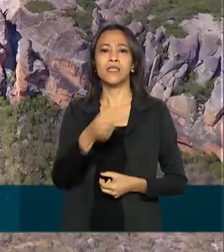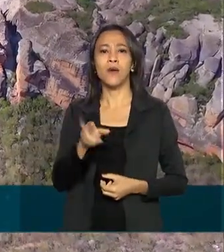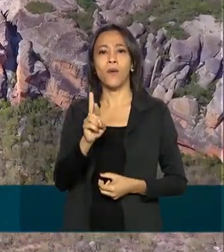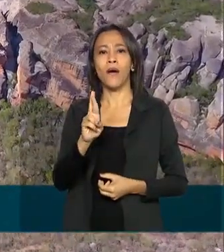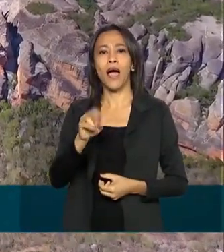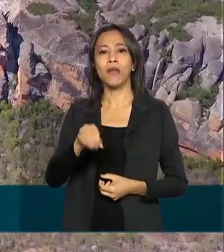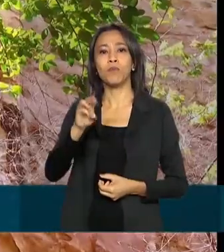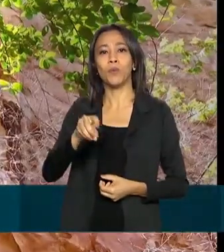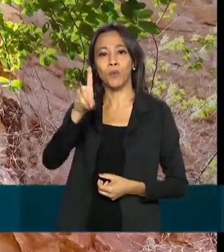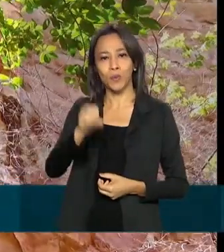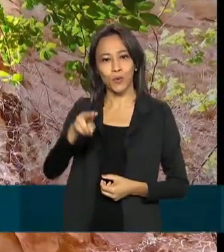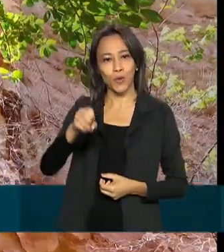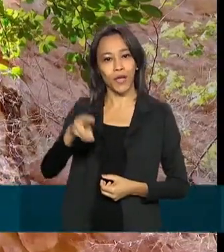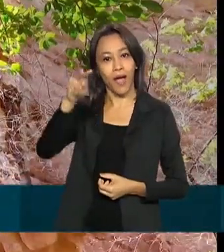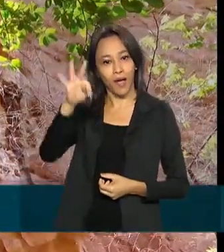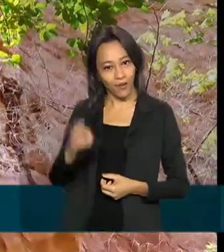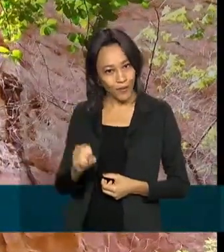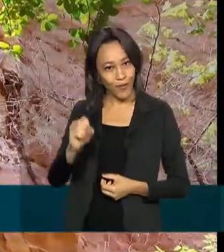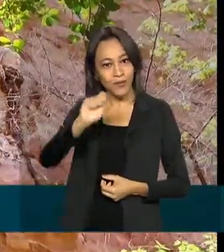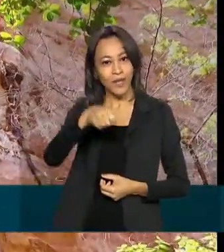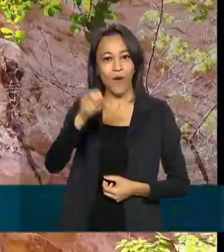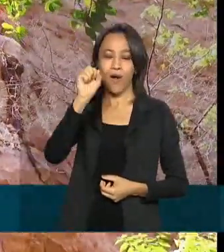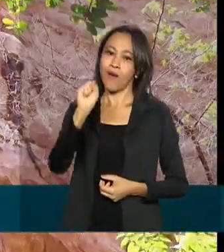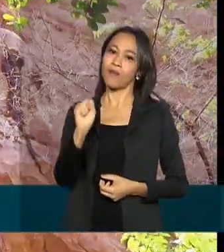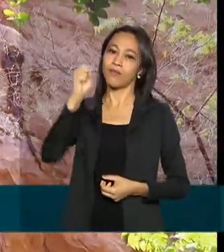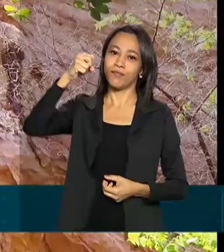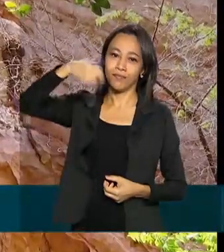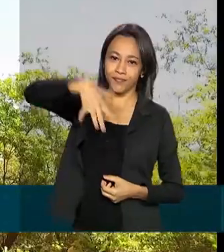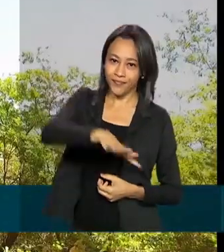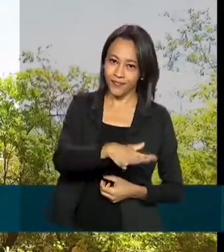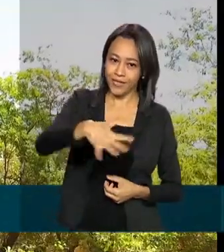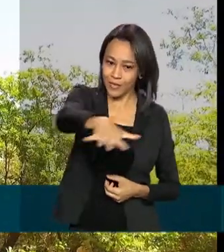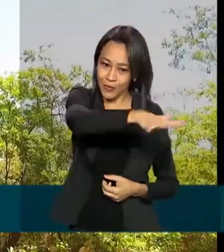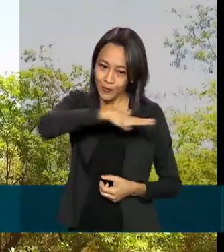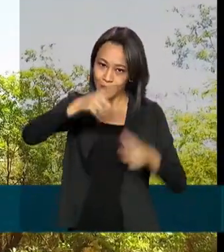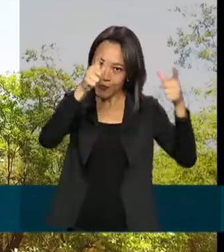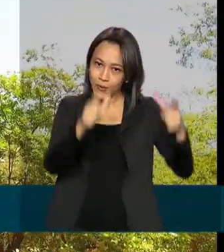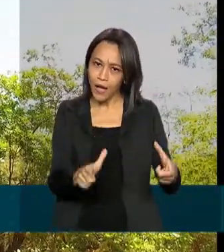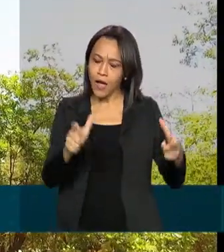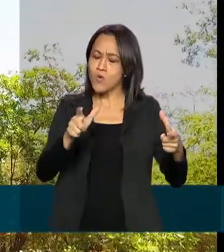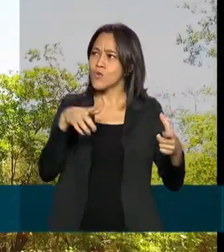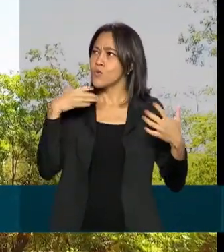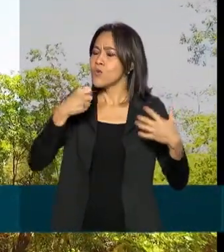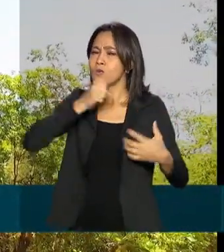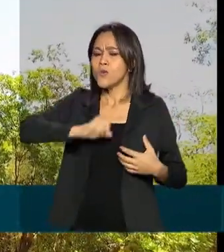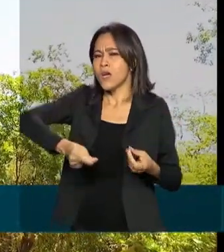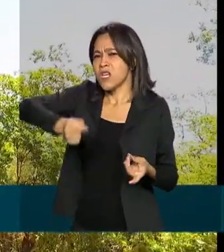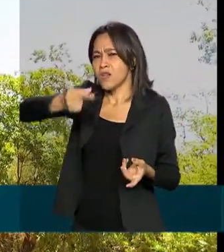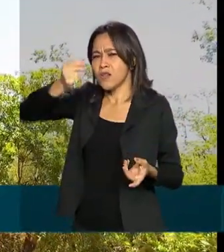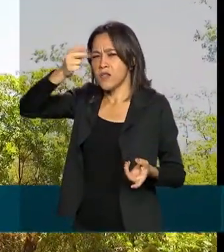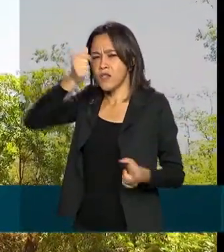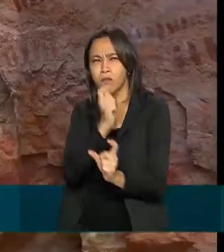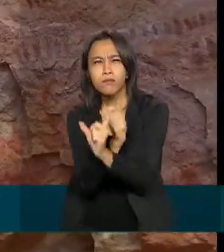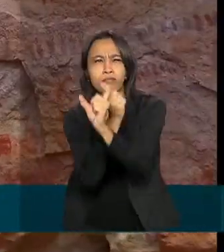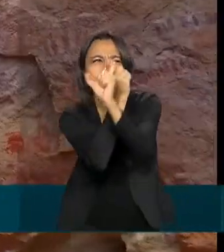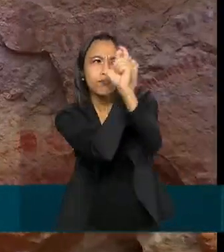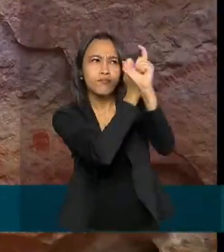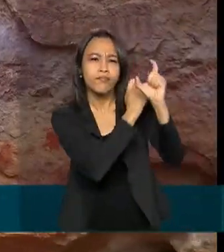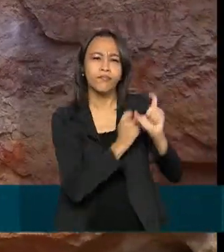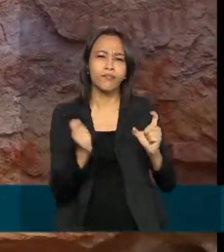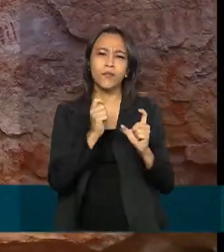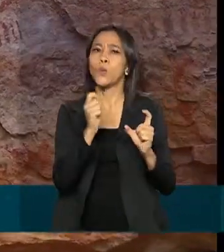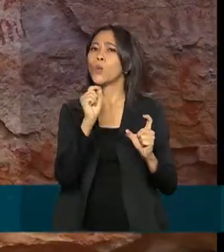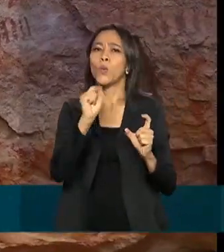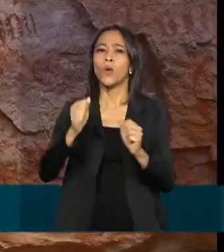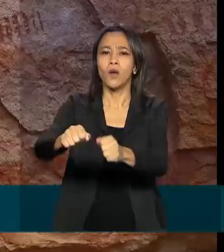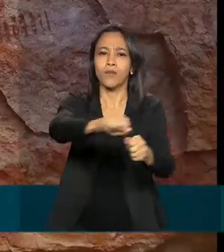O parque é considerado o patrimônio cultural da humanidade e reúne os maiores e mais antigos sítios arqueológicos de todo